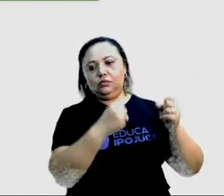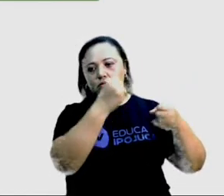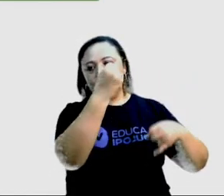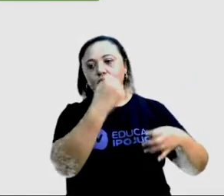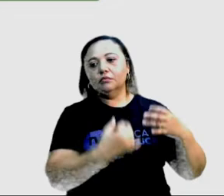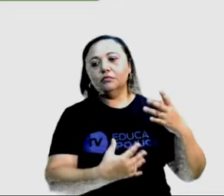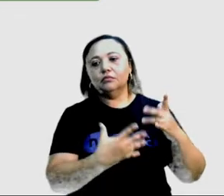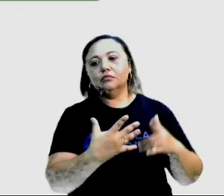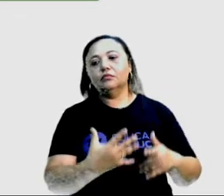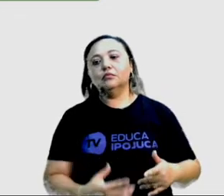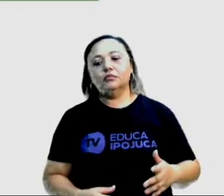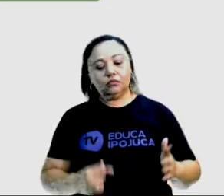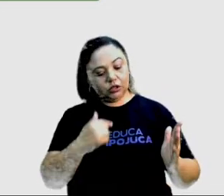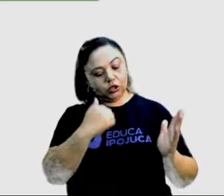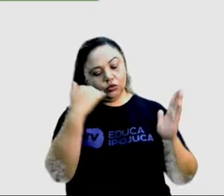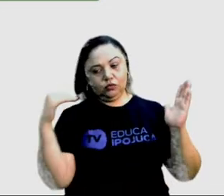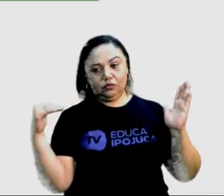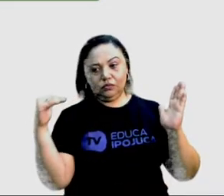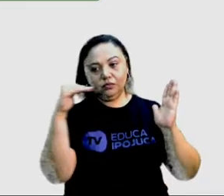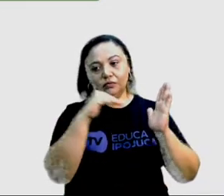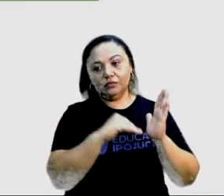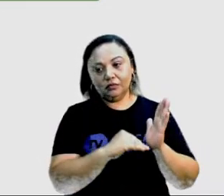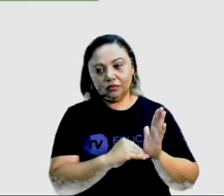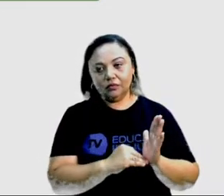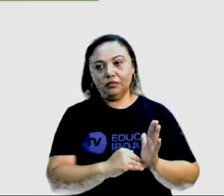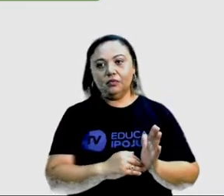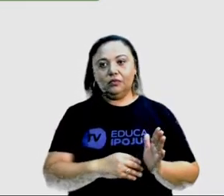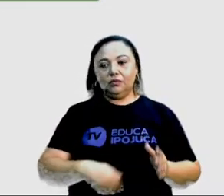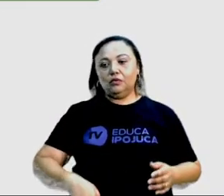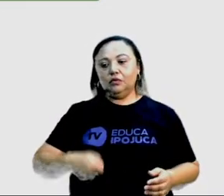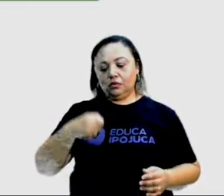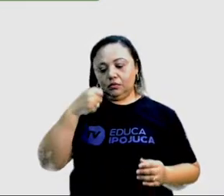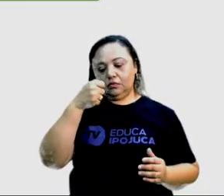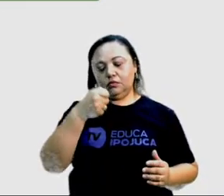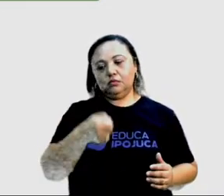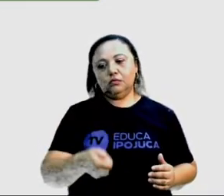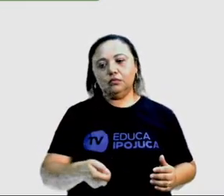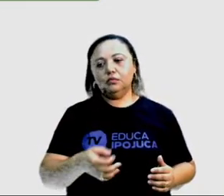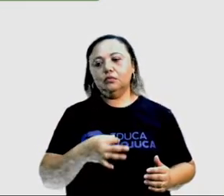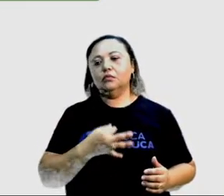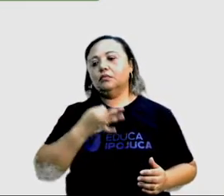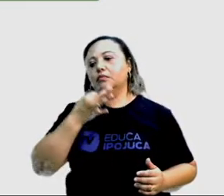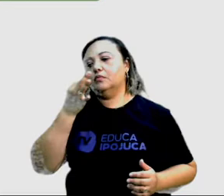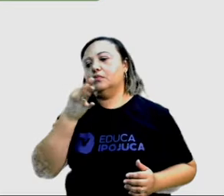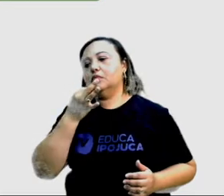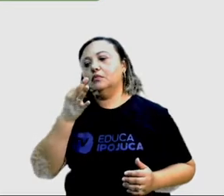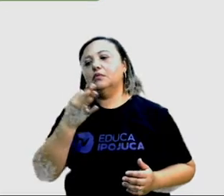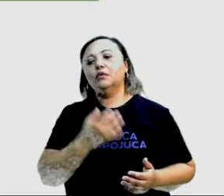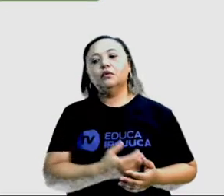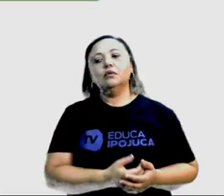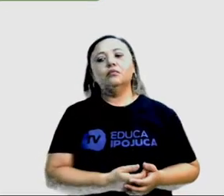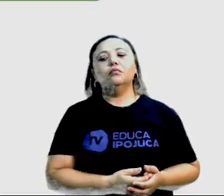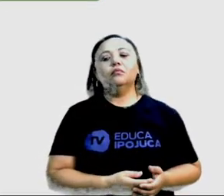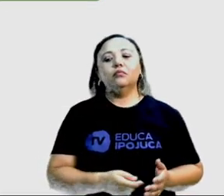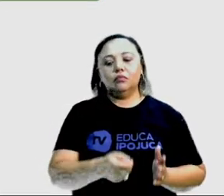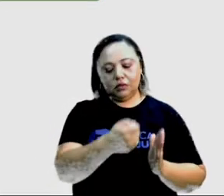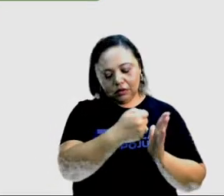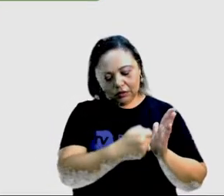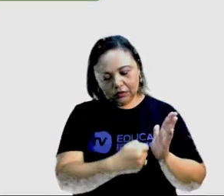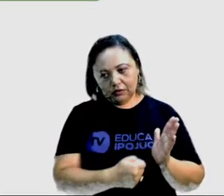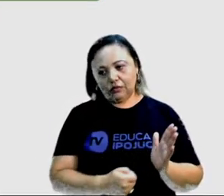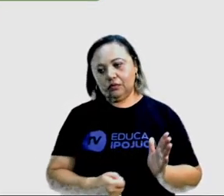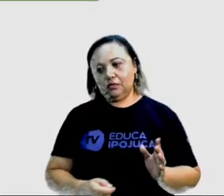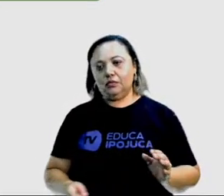eu trago uma confirmação dessa minha opinião. Então, eu junto a opinião com os argumentos que eu já escrevi para